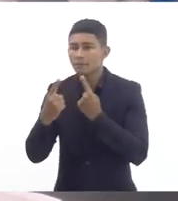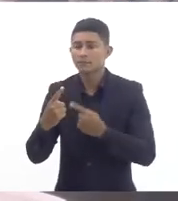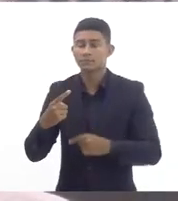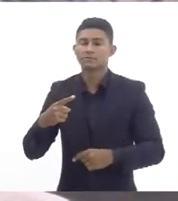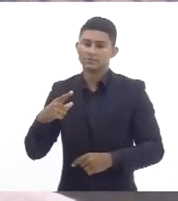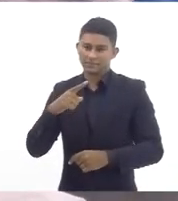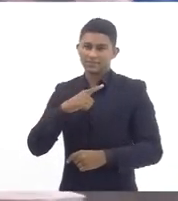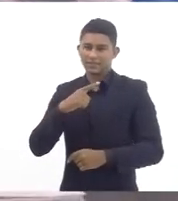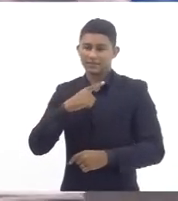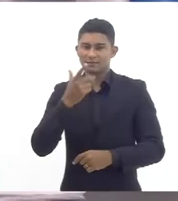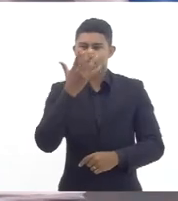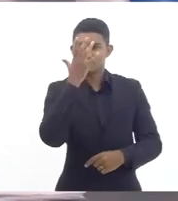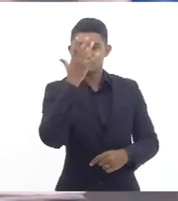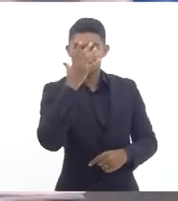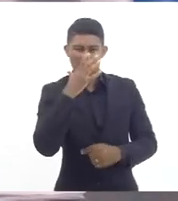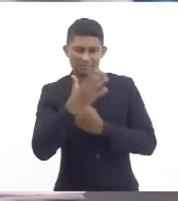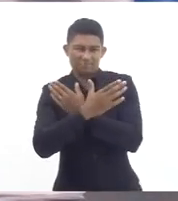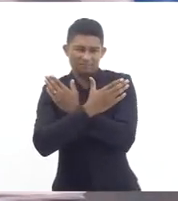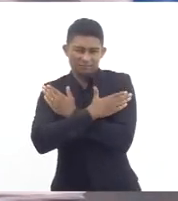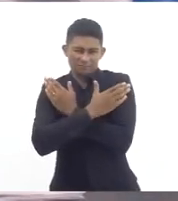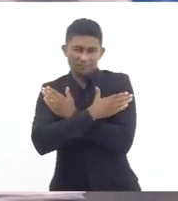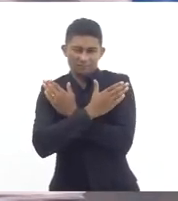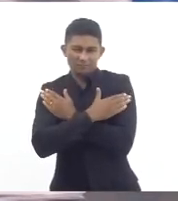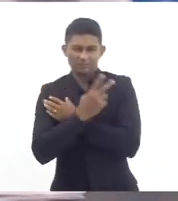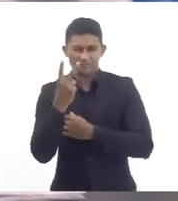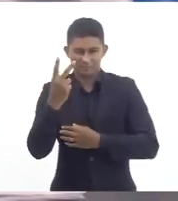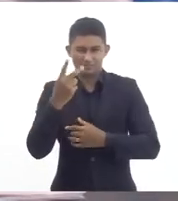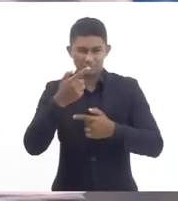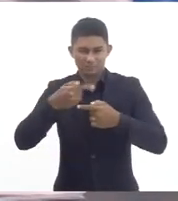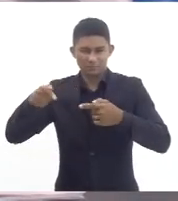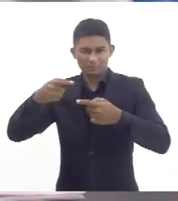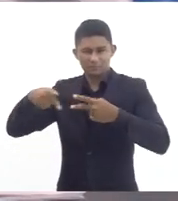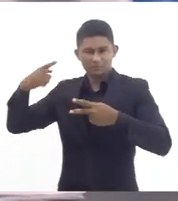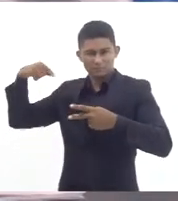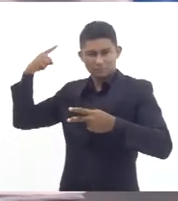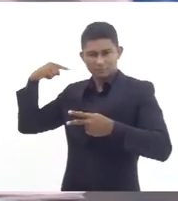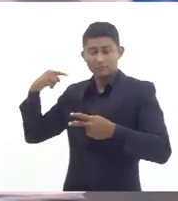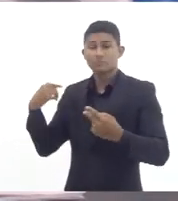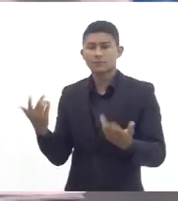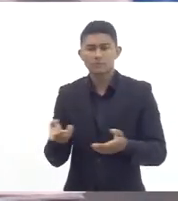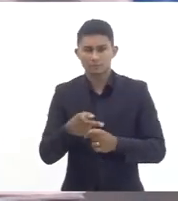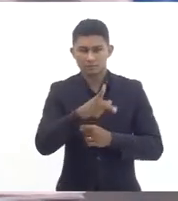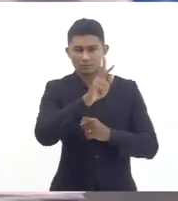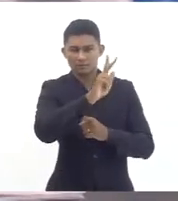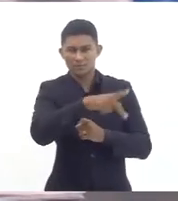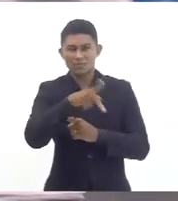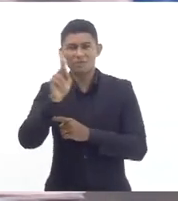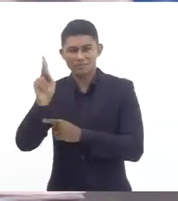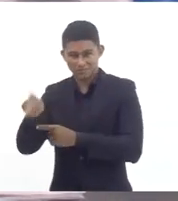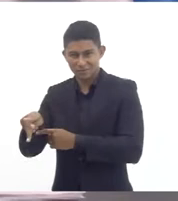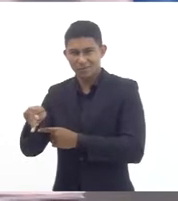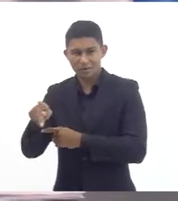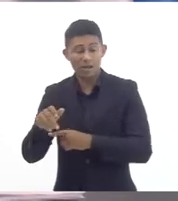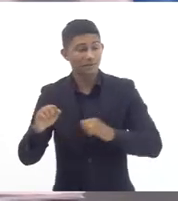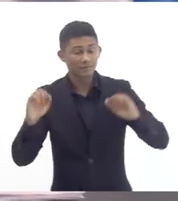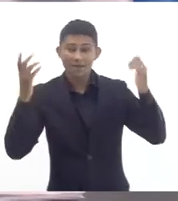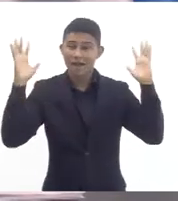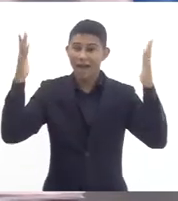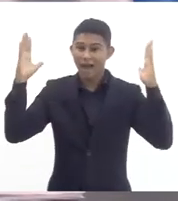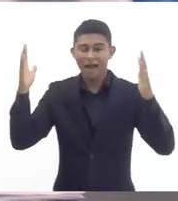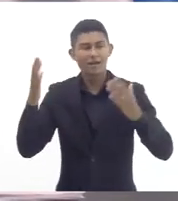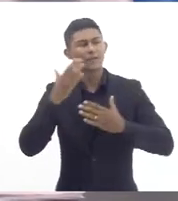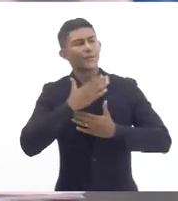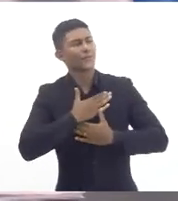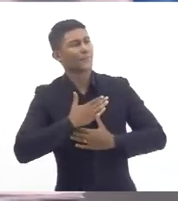feriados e infelizmente hoje o professor está numa situação tão precária que o professor não pode mais nem comemorar que vai descansar porque agora ele